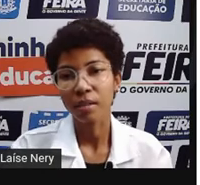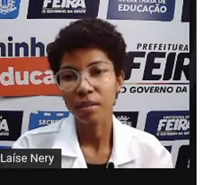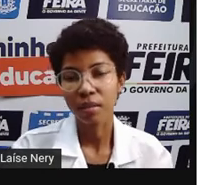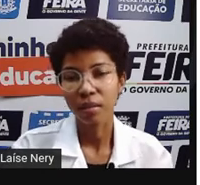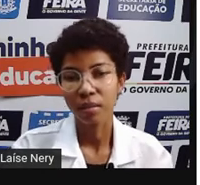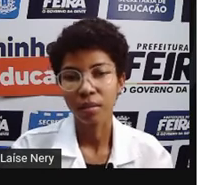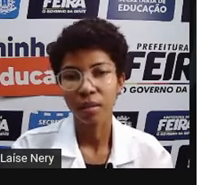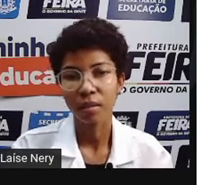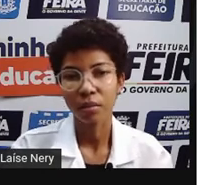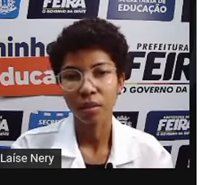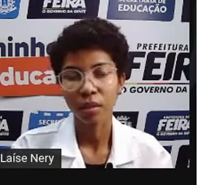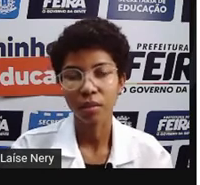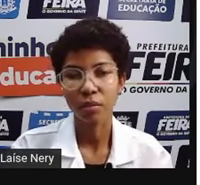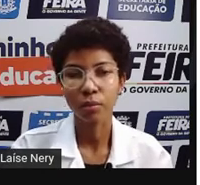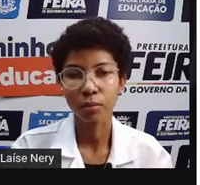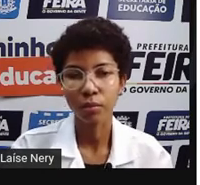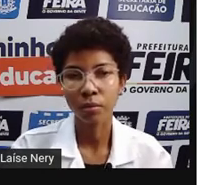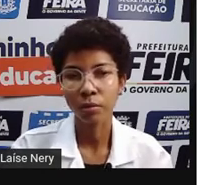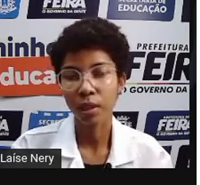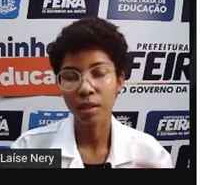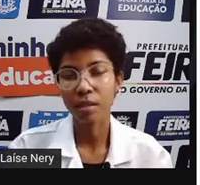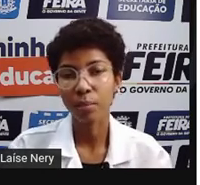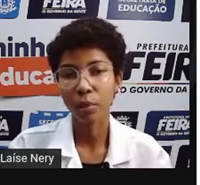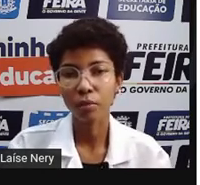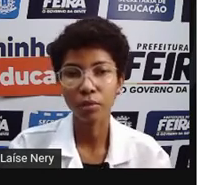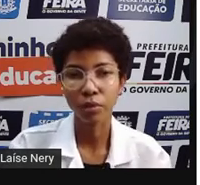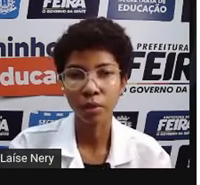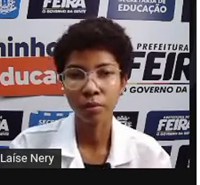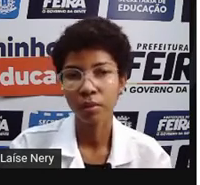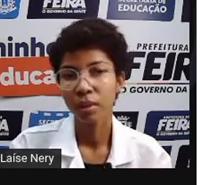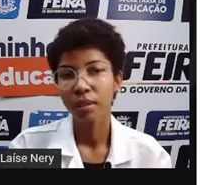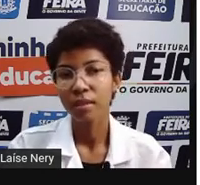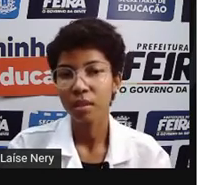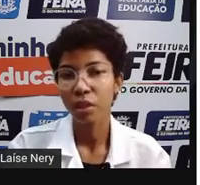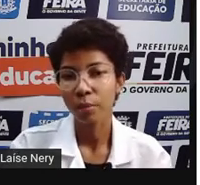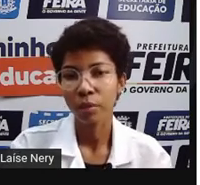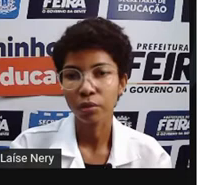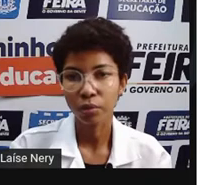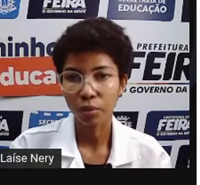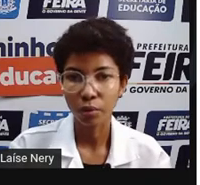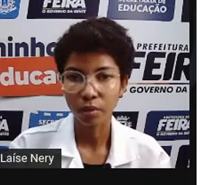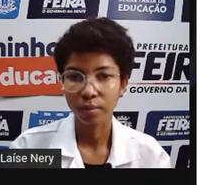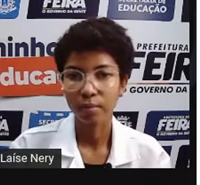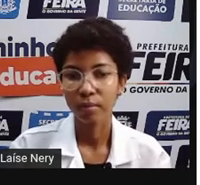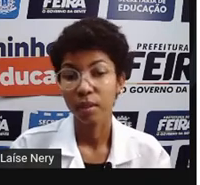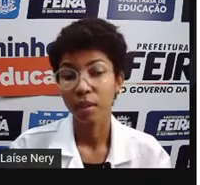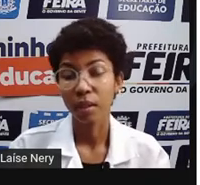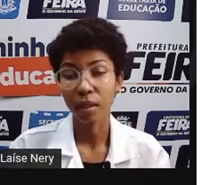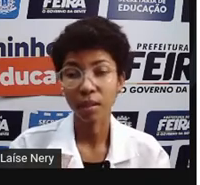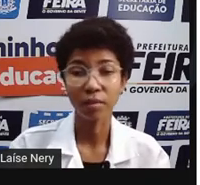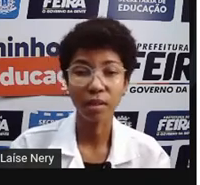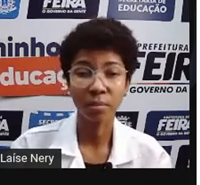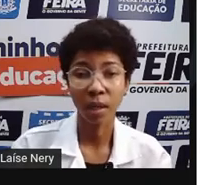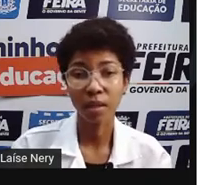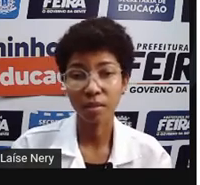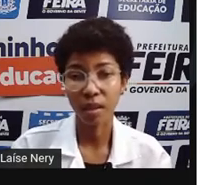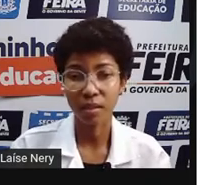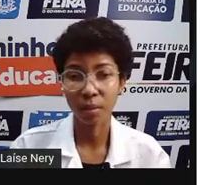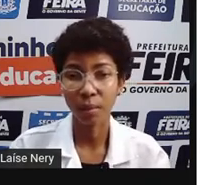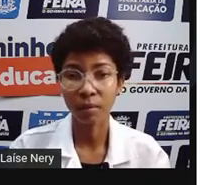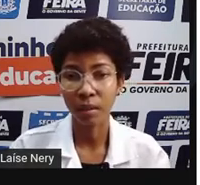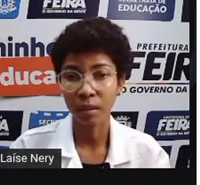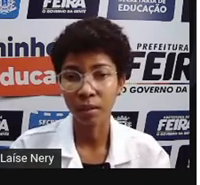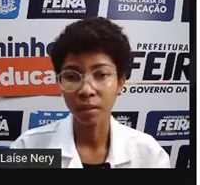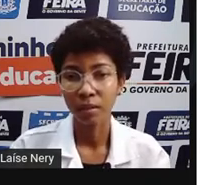que esse consumo e essa produção seja menos custosa. E a cada vez mais,